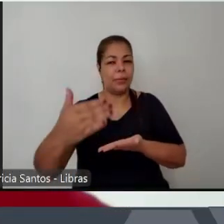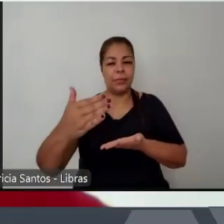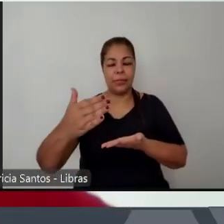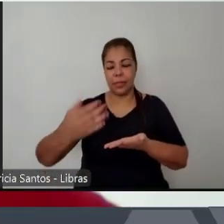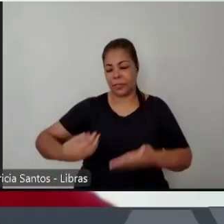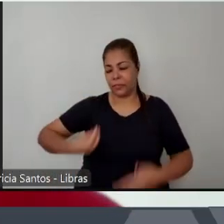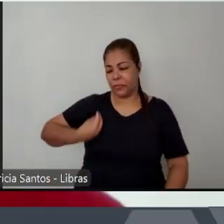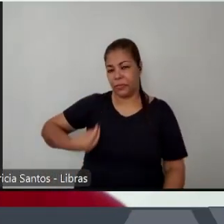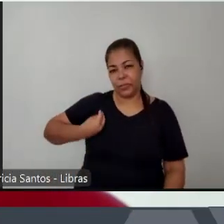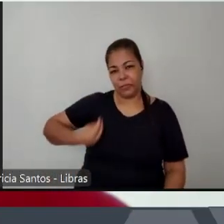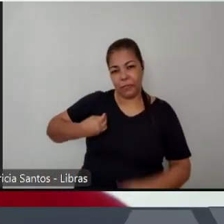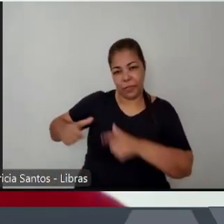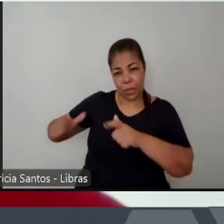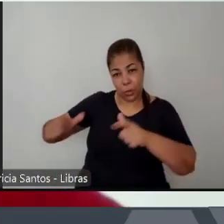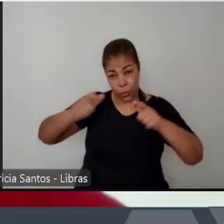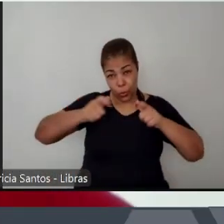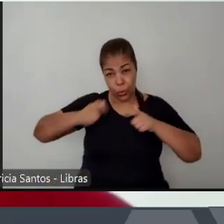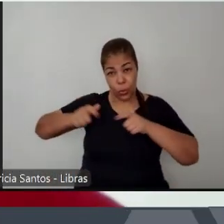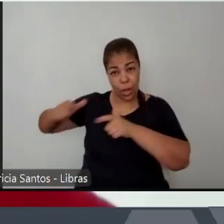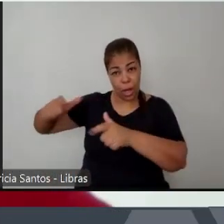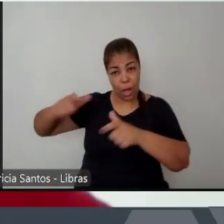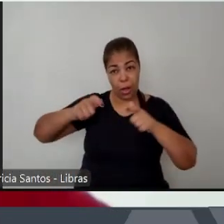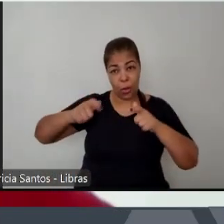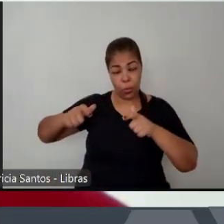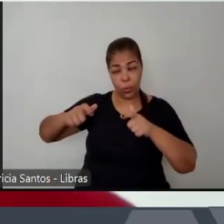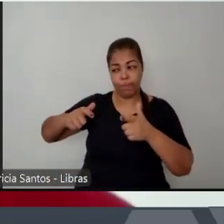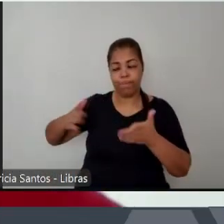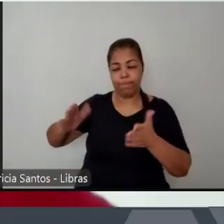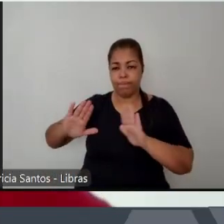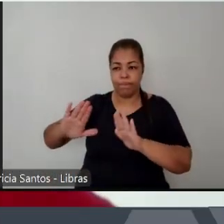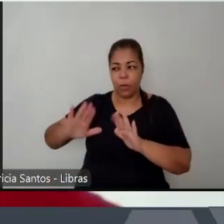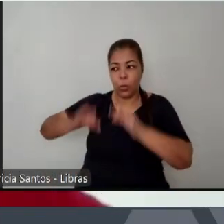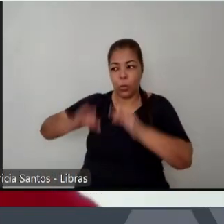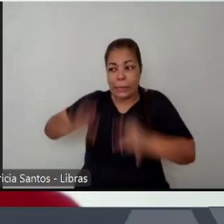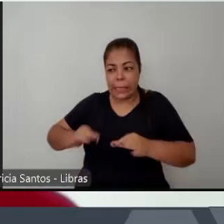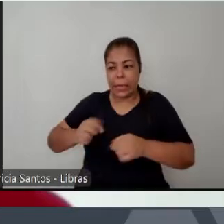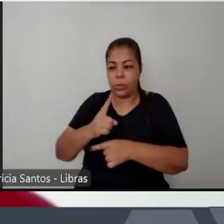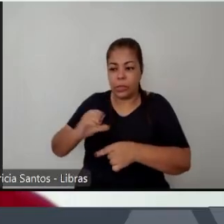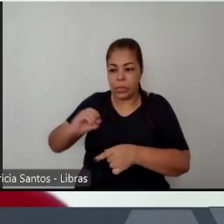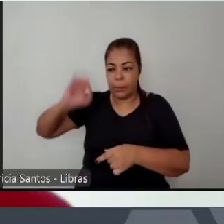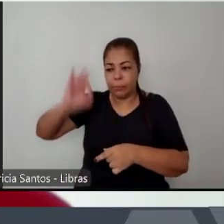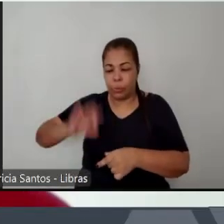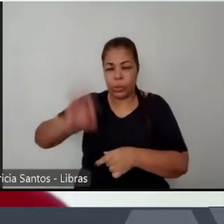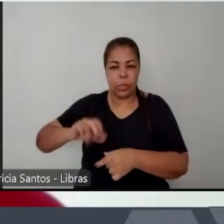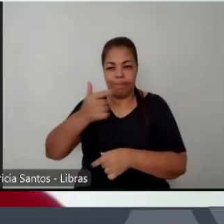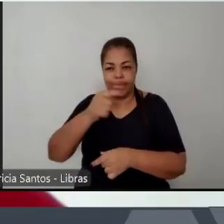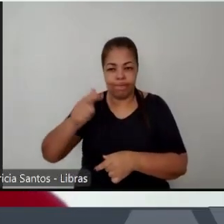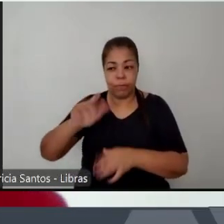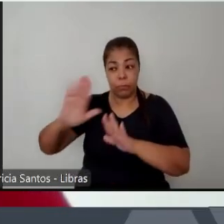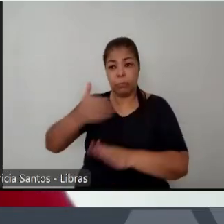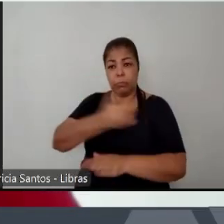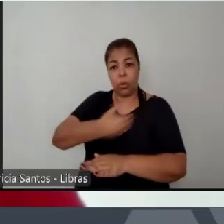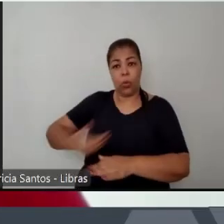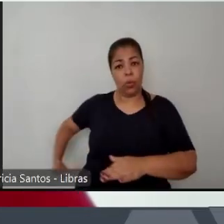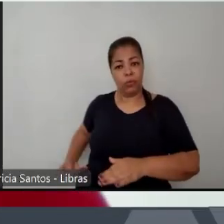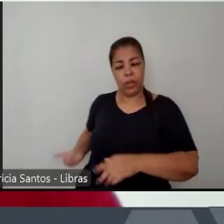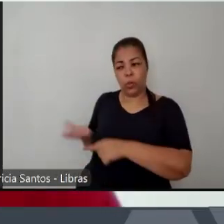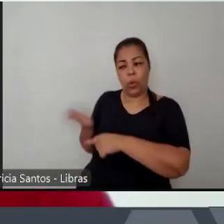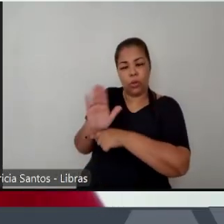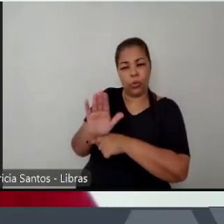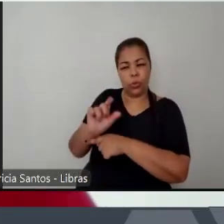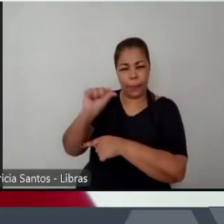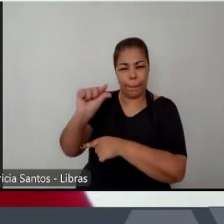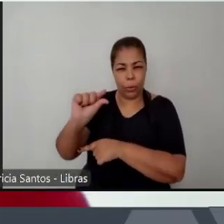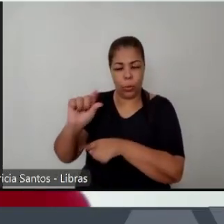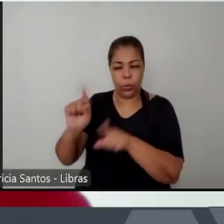seus locais na medida do possível claro que não era ideal mas o Estado de alguma maneira tinha garantido o que dava para garantir e agora tinha